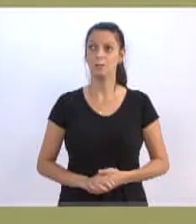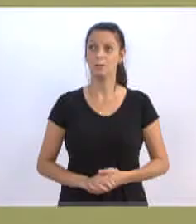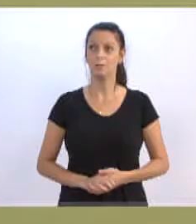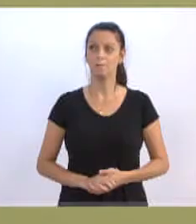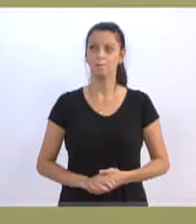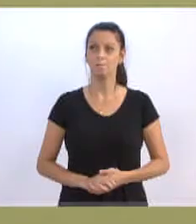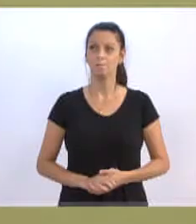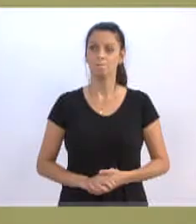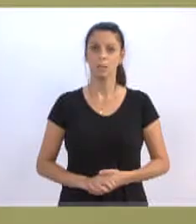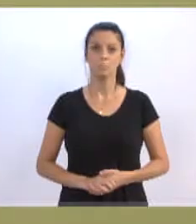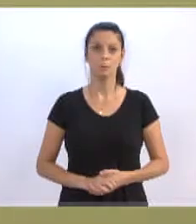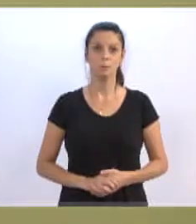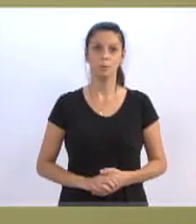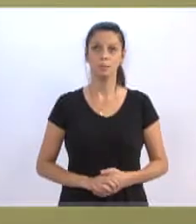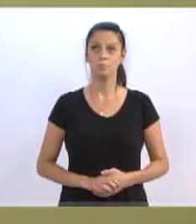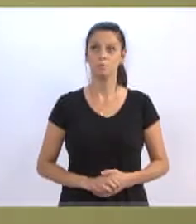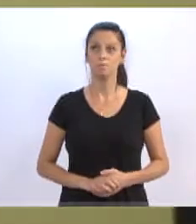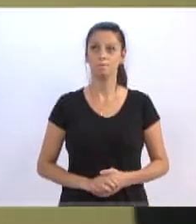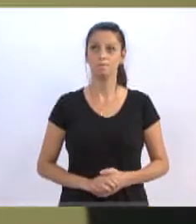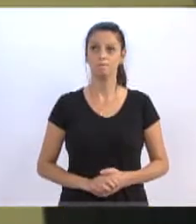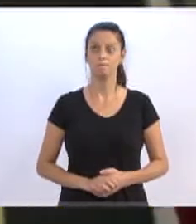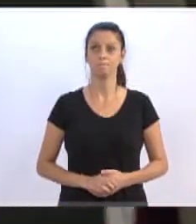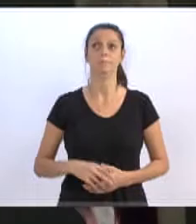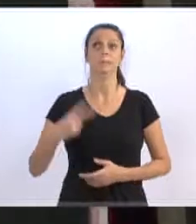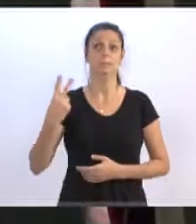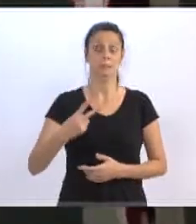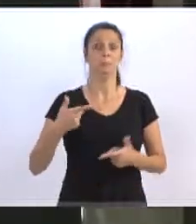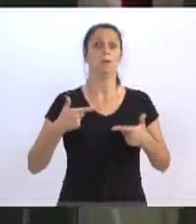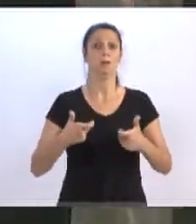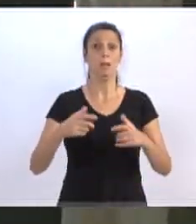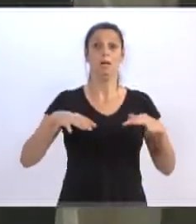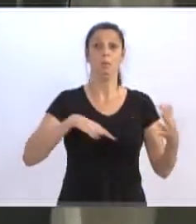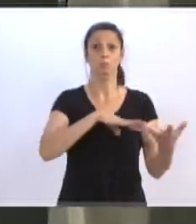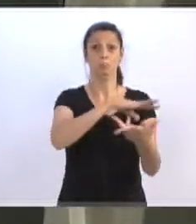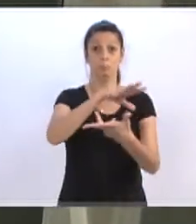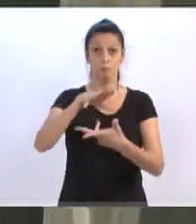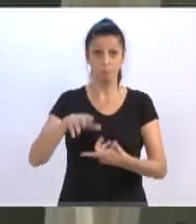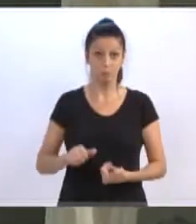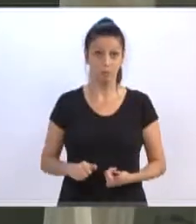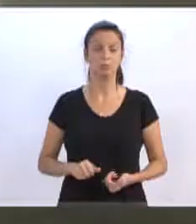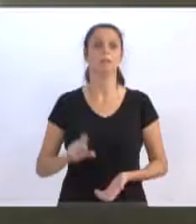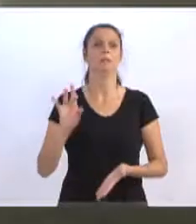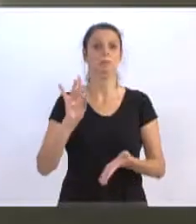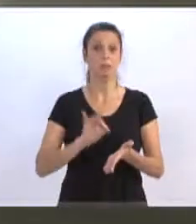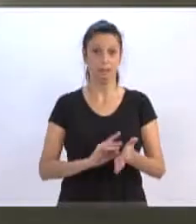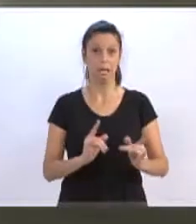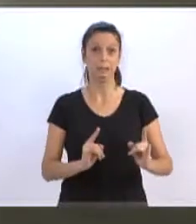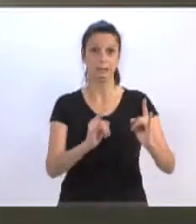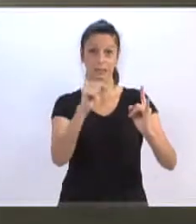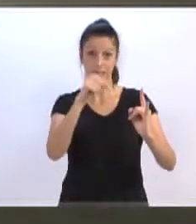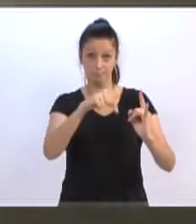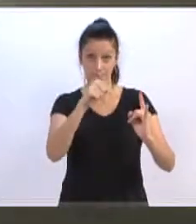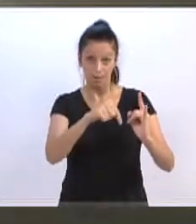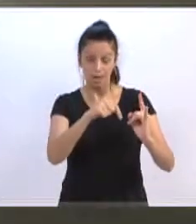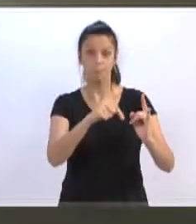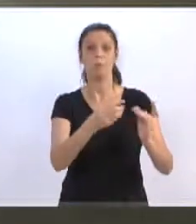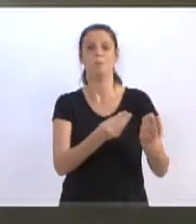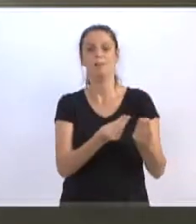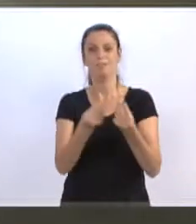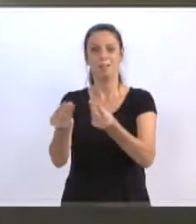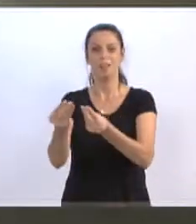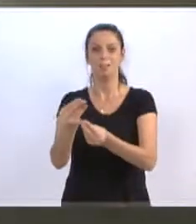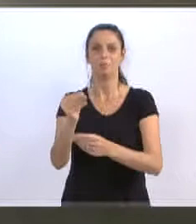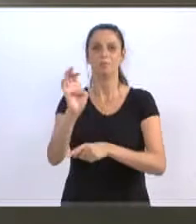E, depois, na Segunda Guerra Mundial, definitivamente, foi dado ao Estado